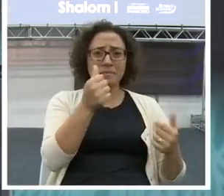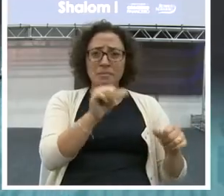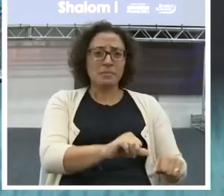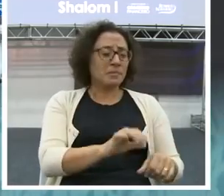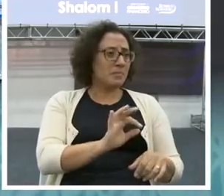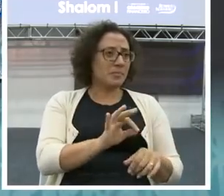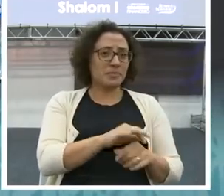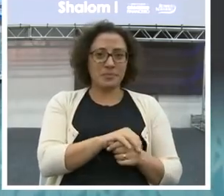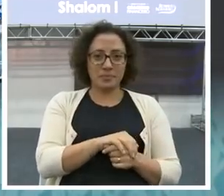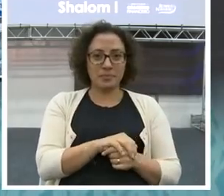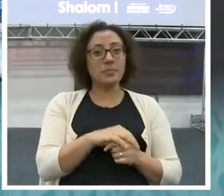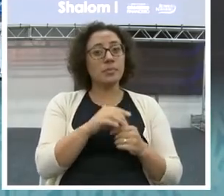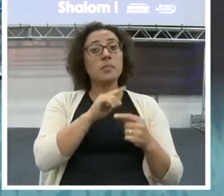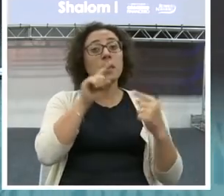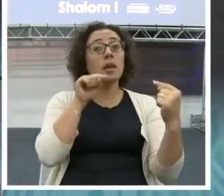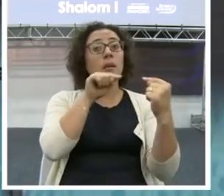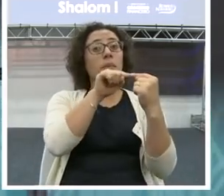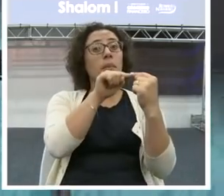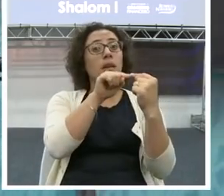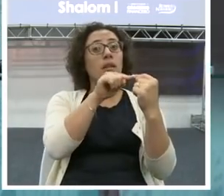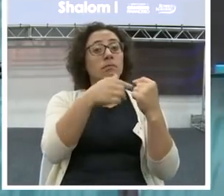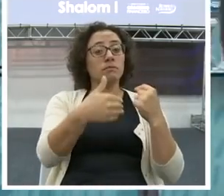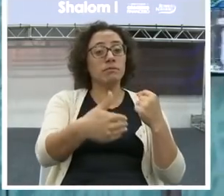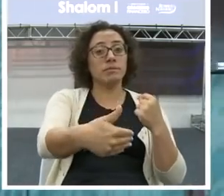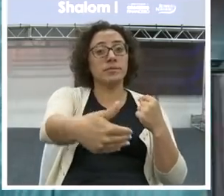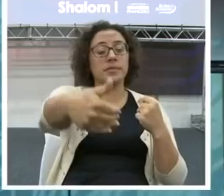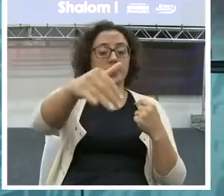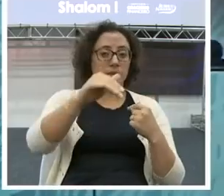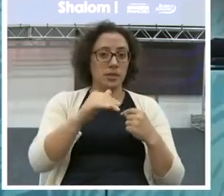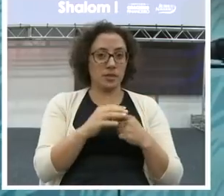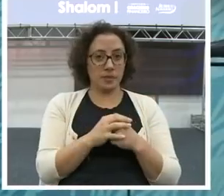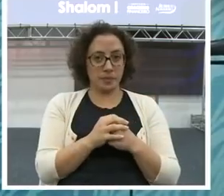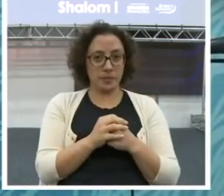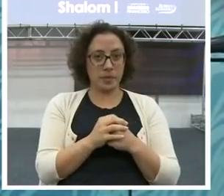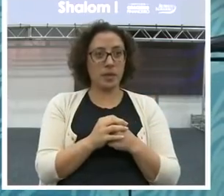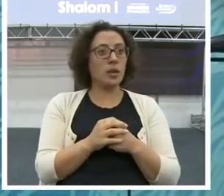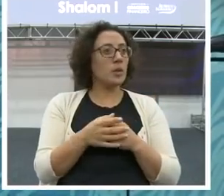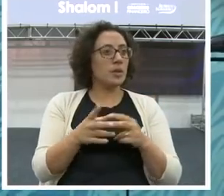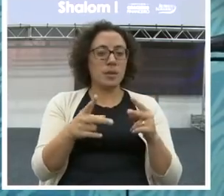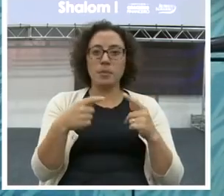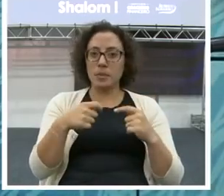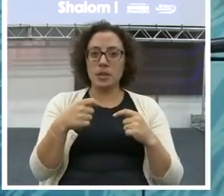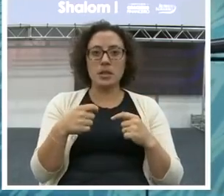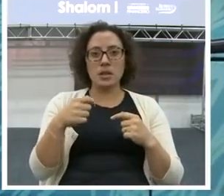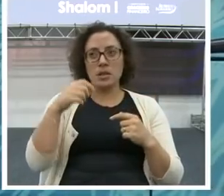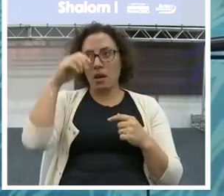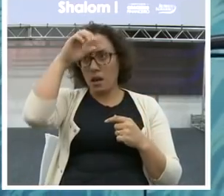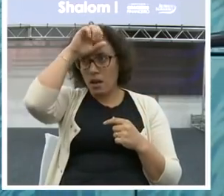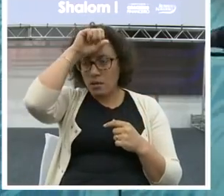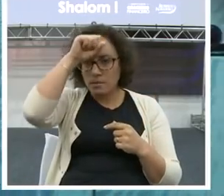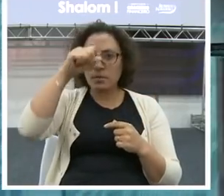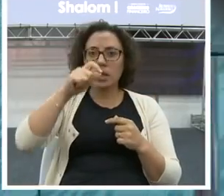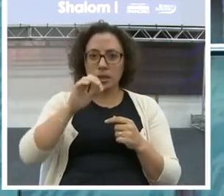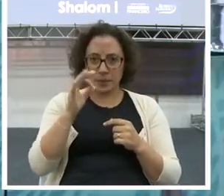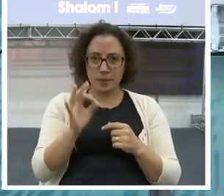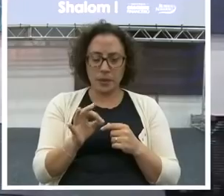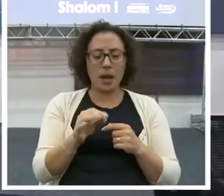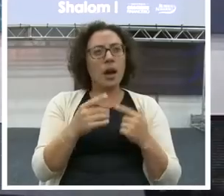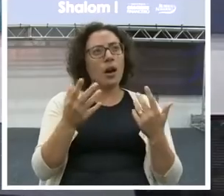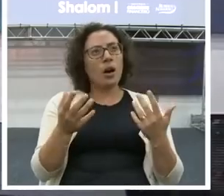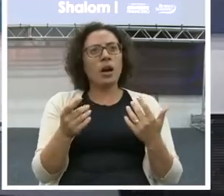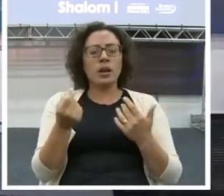frente, criar metas de longo prazo, tá? Isso é... e buscar esse aprimoramento. Sobre investimentos,